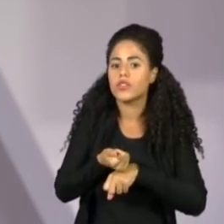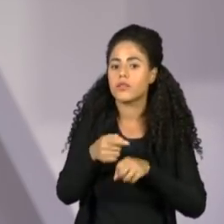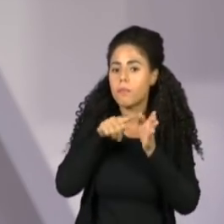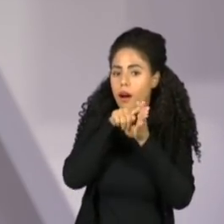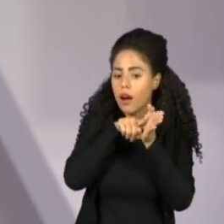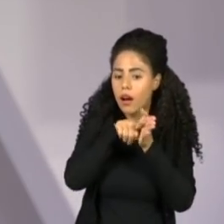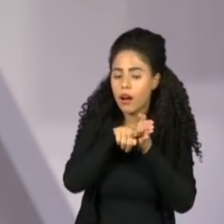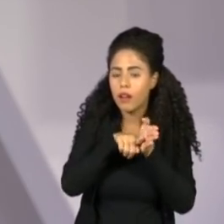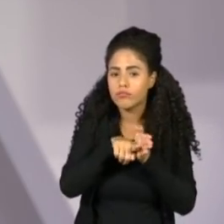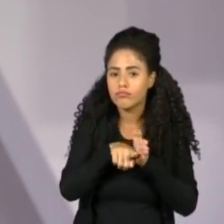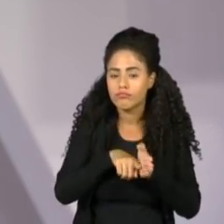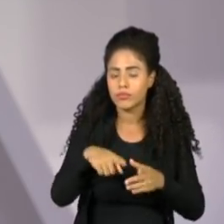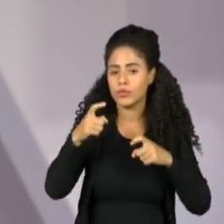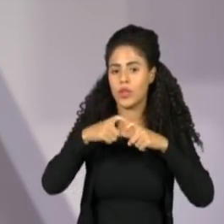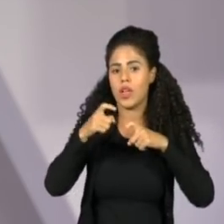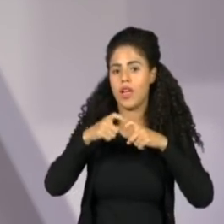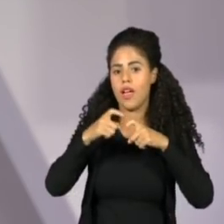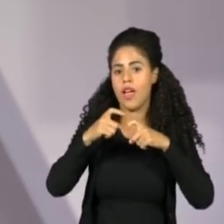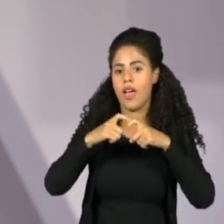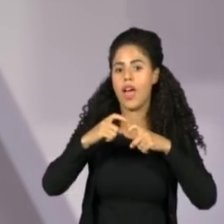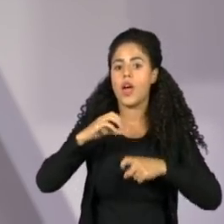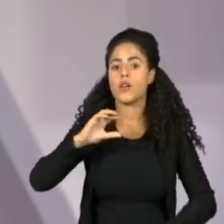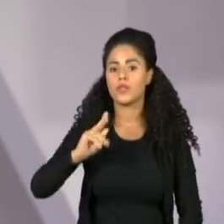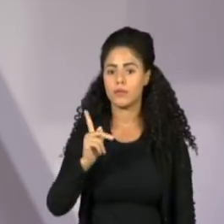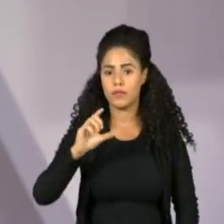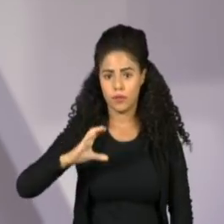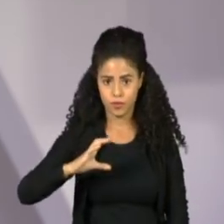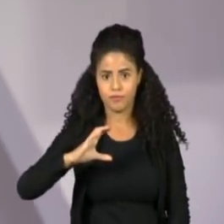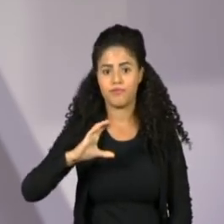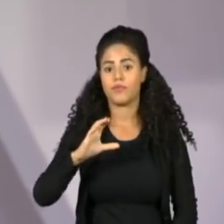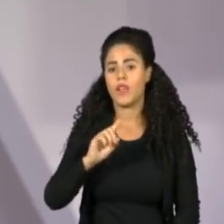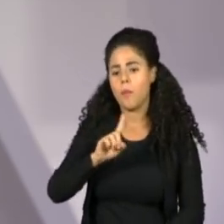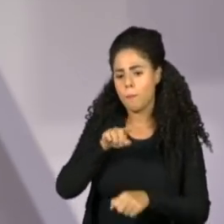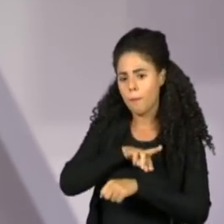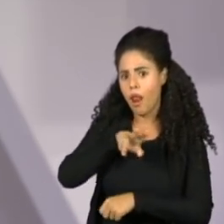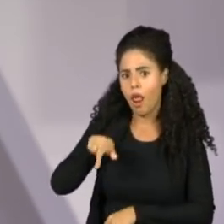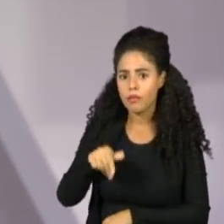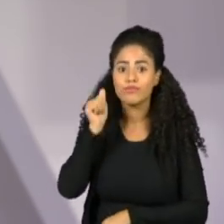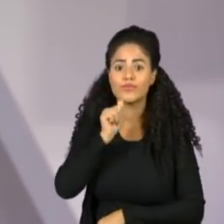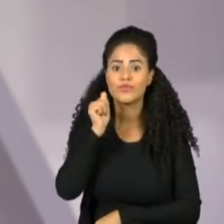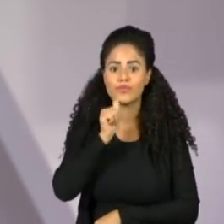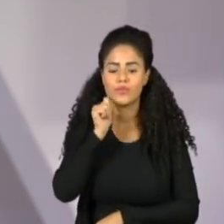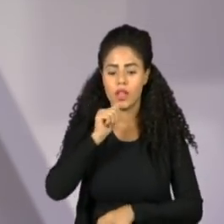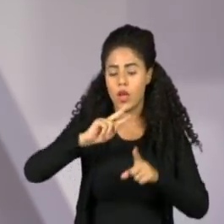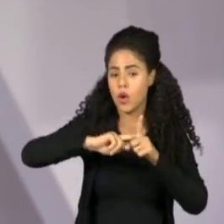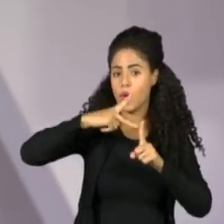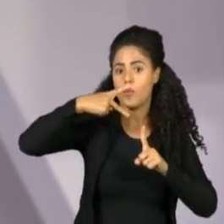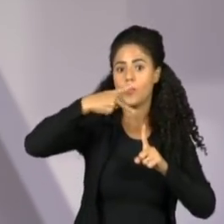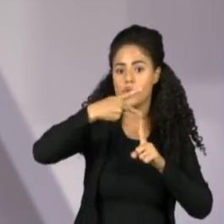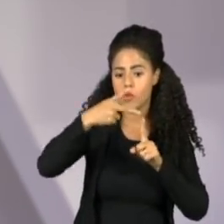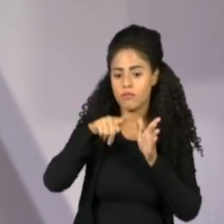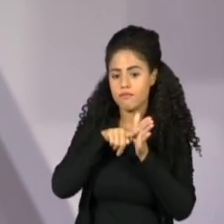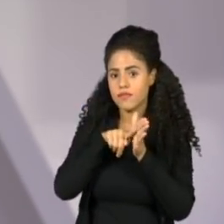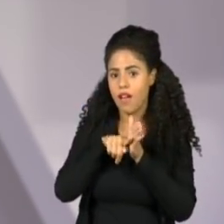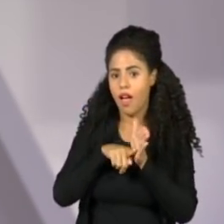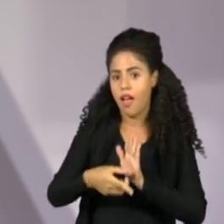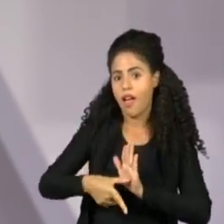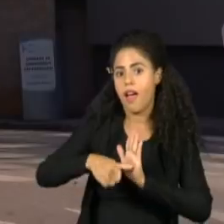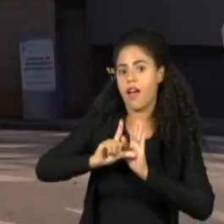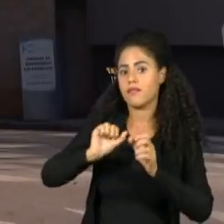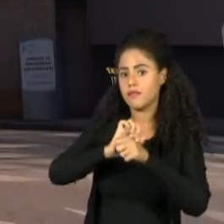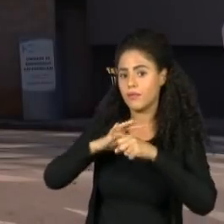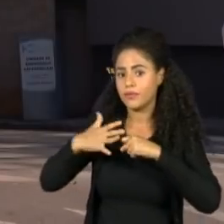pesquisa feita no Hospital das Clínicas de São Paulo. O número de mulheres nessas condições foi o dobro do registrado antes da pandemia.